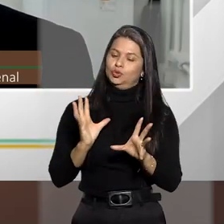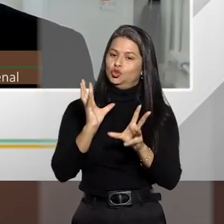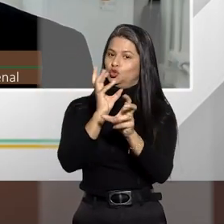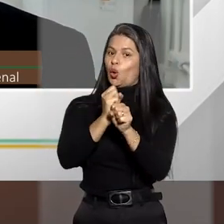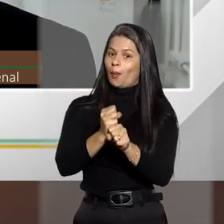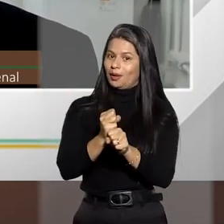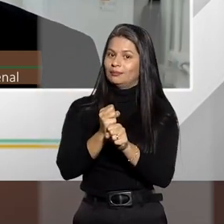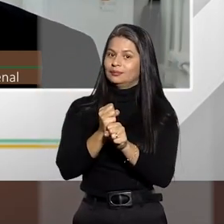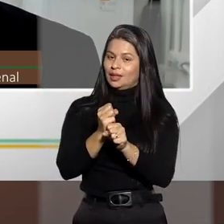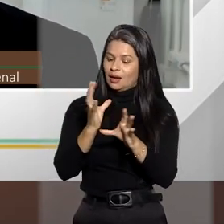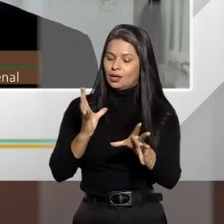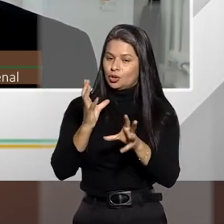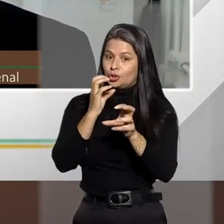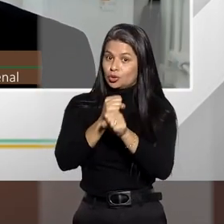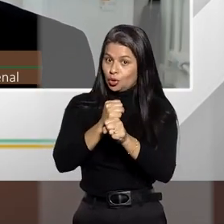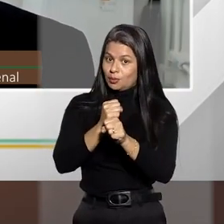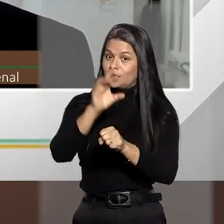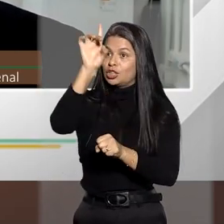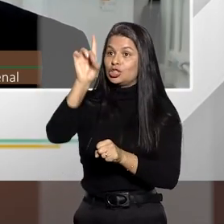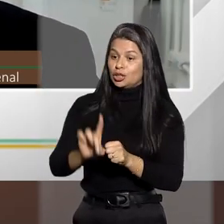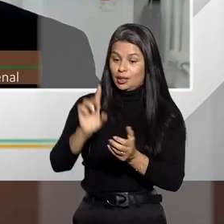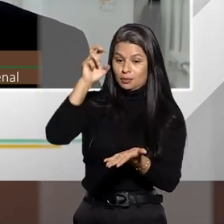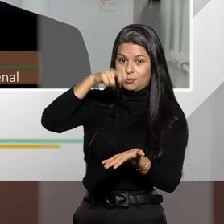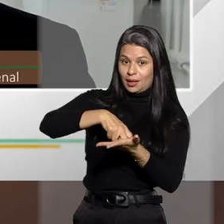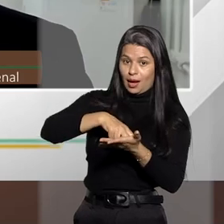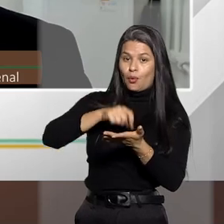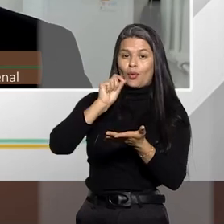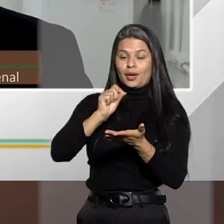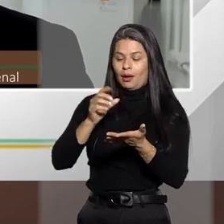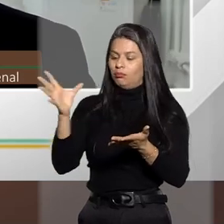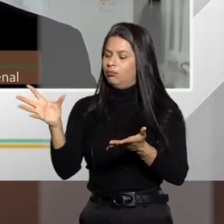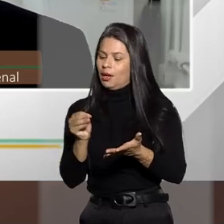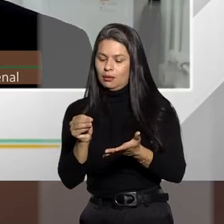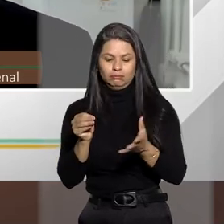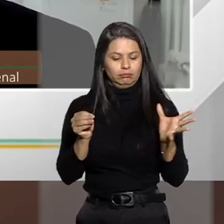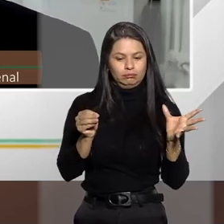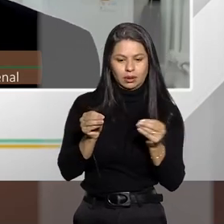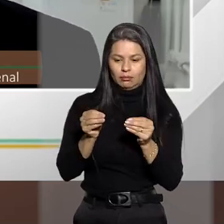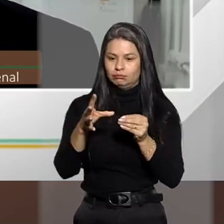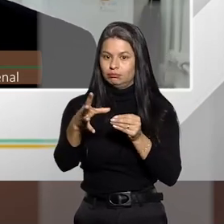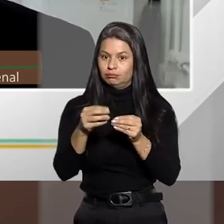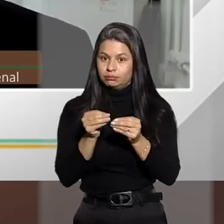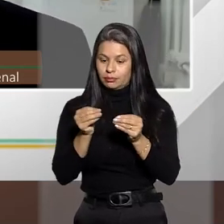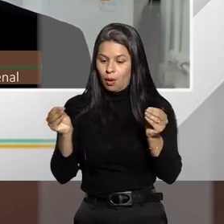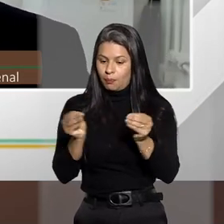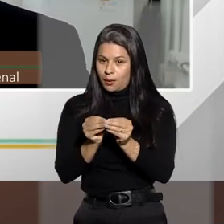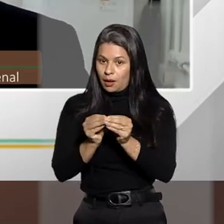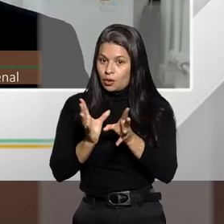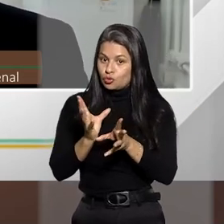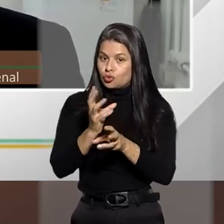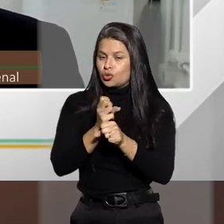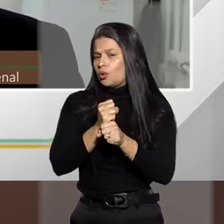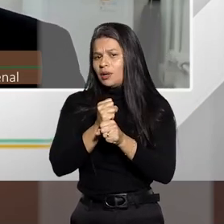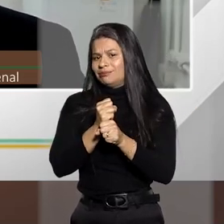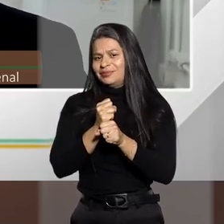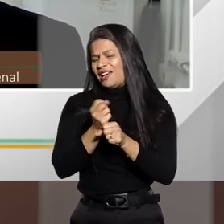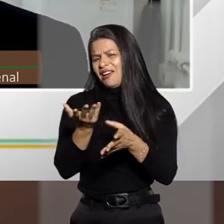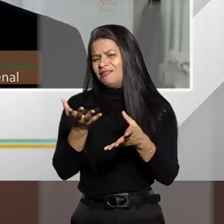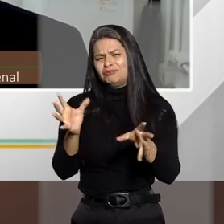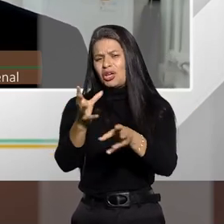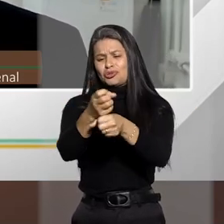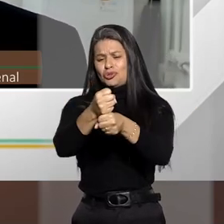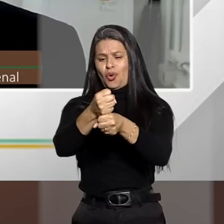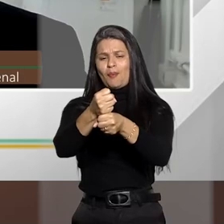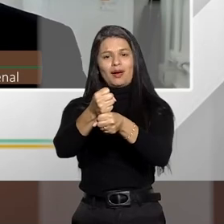que a gente, em direito penal, chama de cúmulo material. Cúmulo material, numa linguagem mais simples, é a soma. Você vai